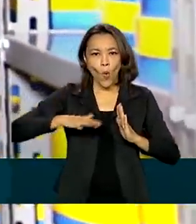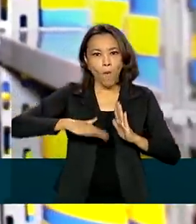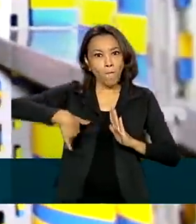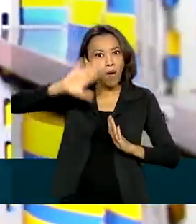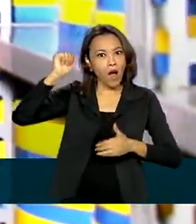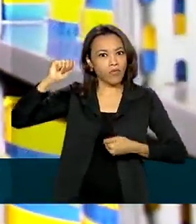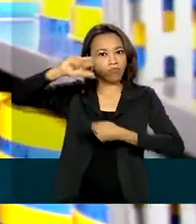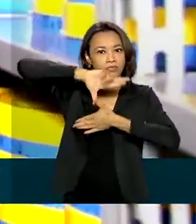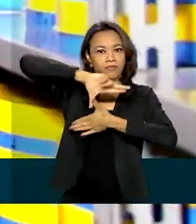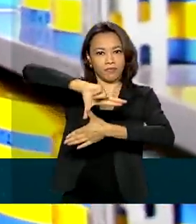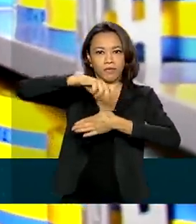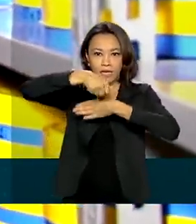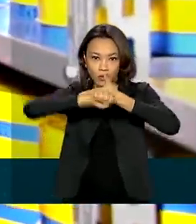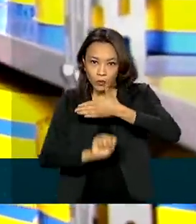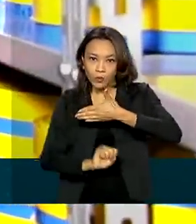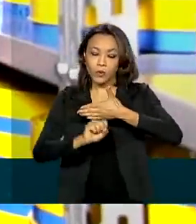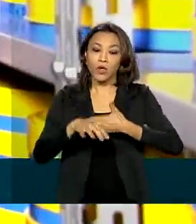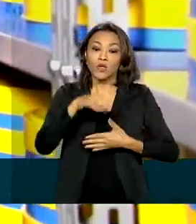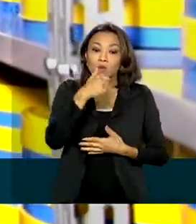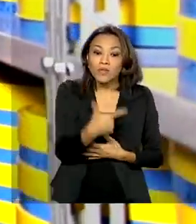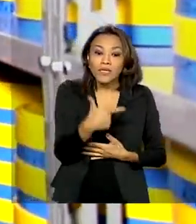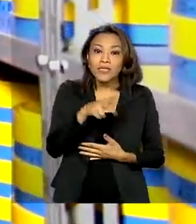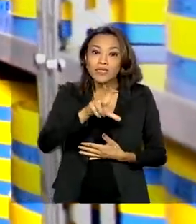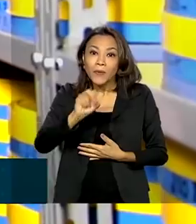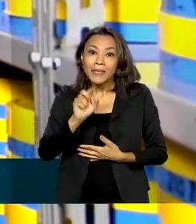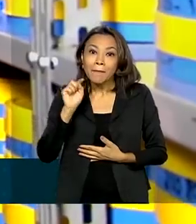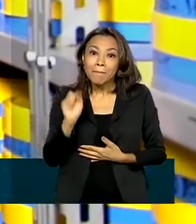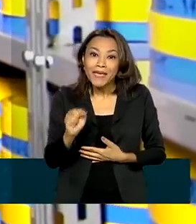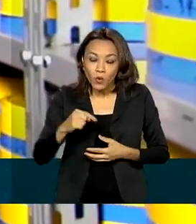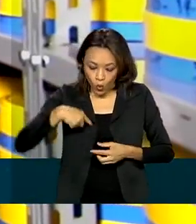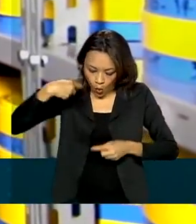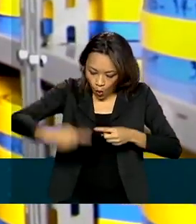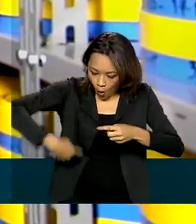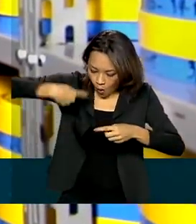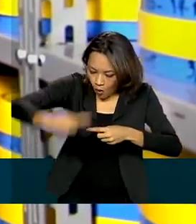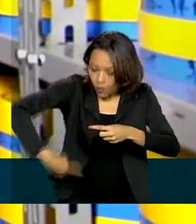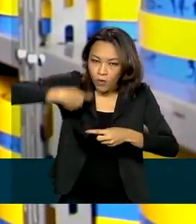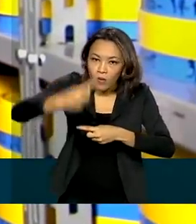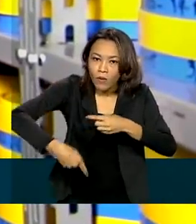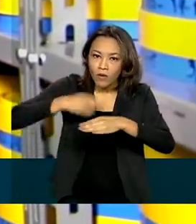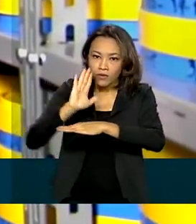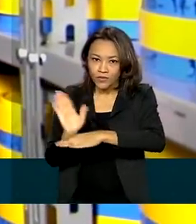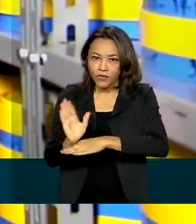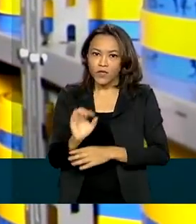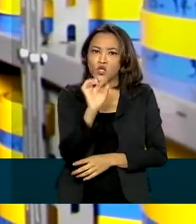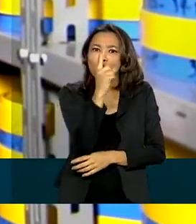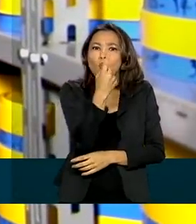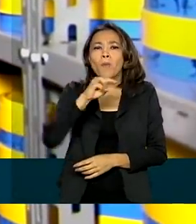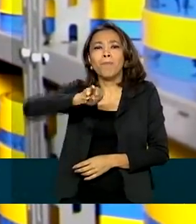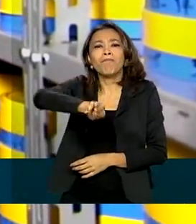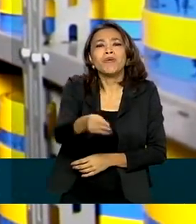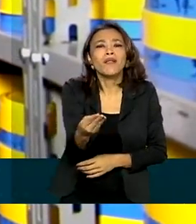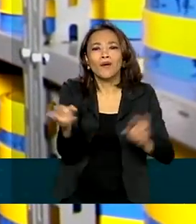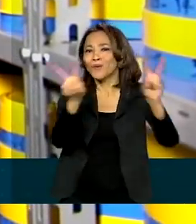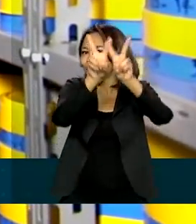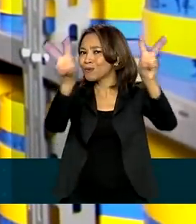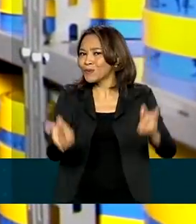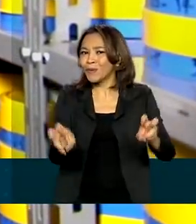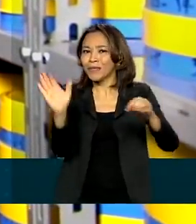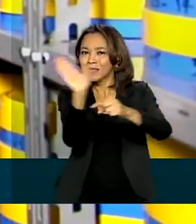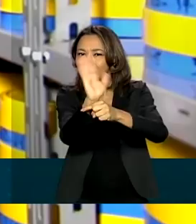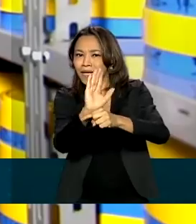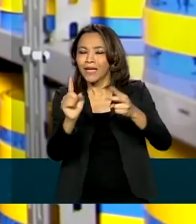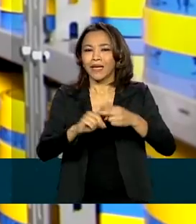cerca de 250 mil rolos de filmes e mais de um milhão de documentos relacionados ao cinema, como